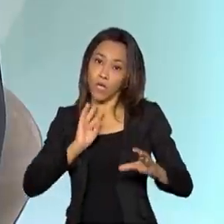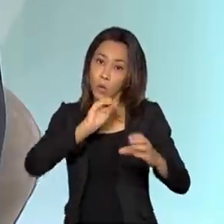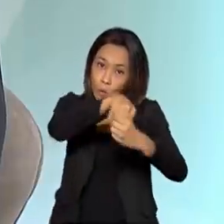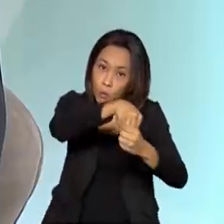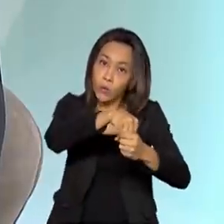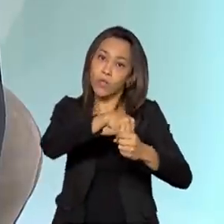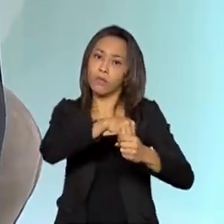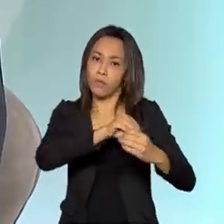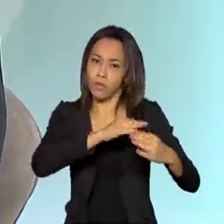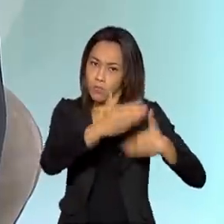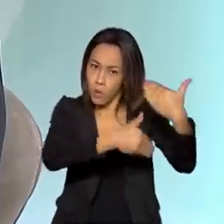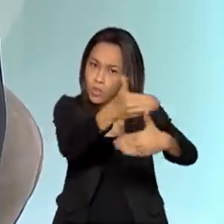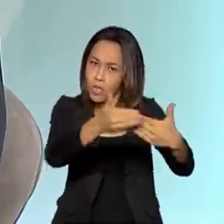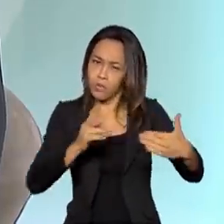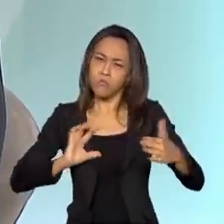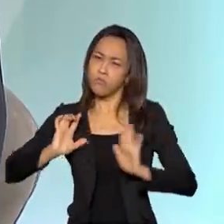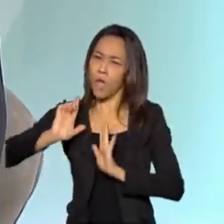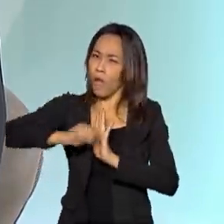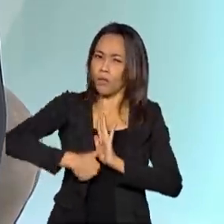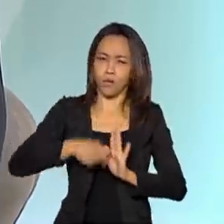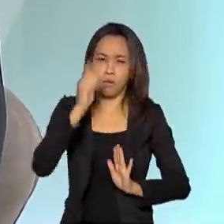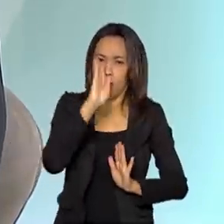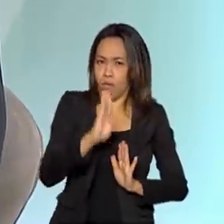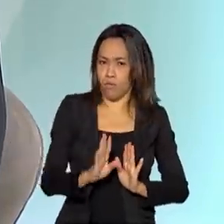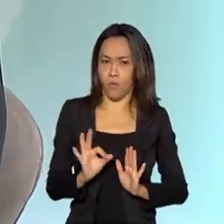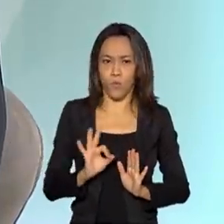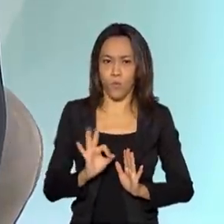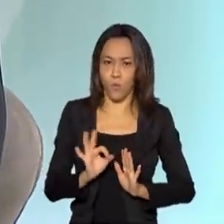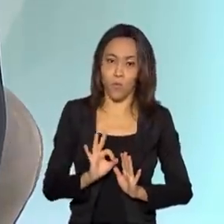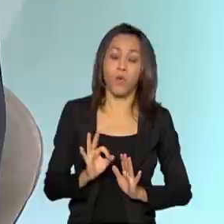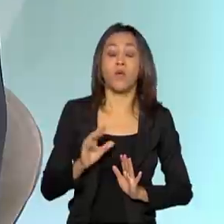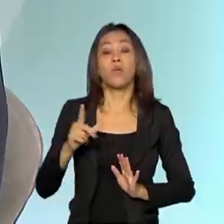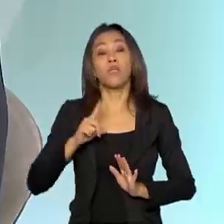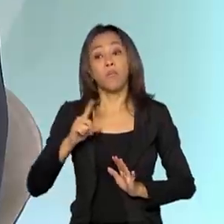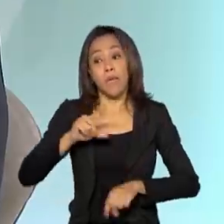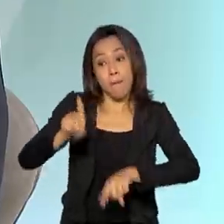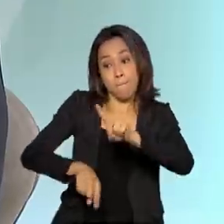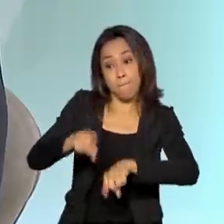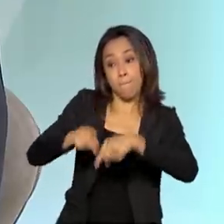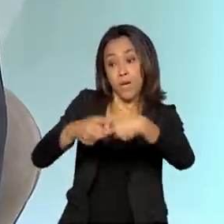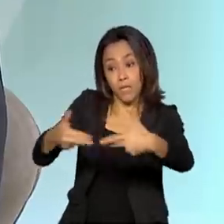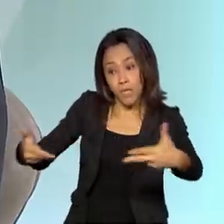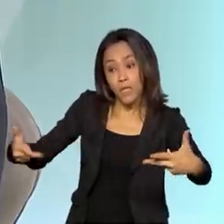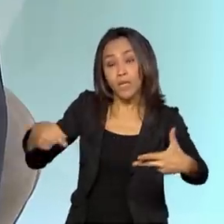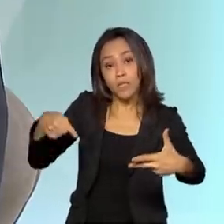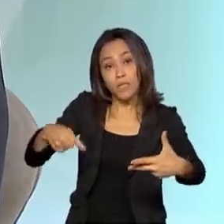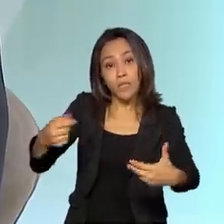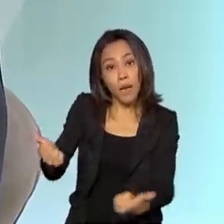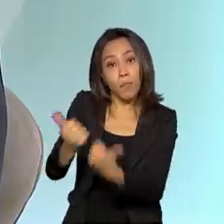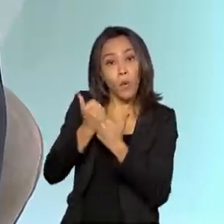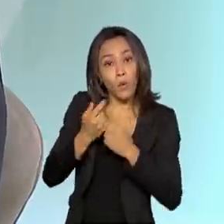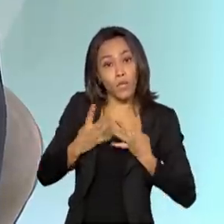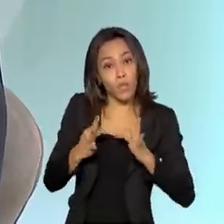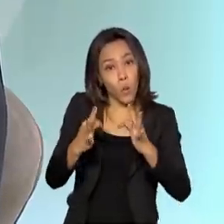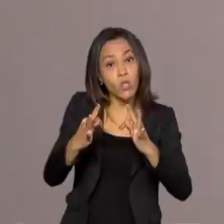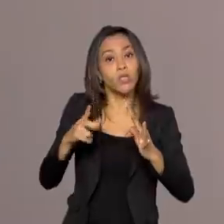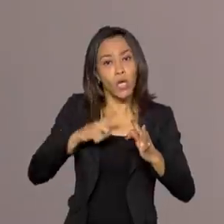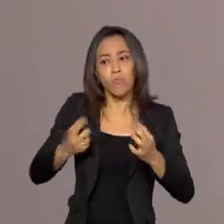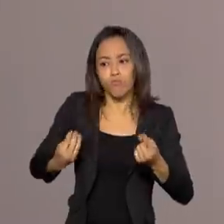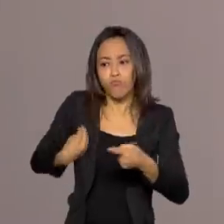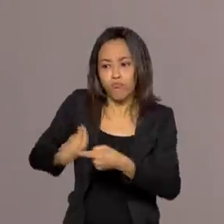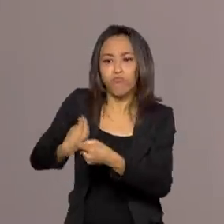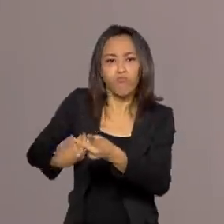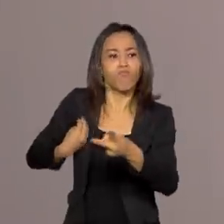atrasado. Por outro lado, os equipamentos que serão necessários para implementar essa infraestrutura, já tem uma escala suficiente